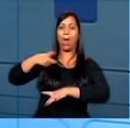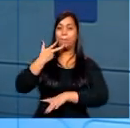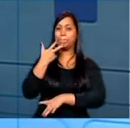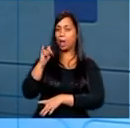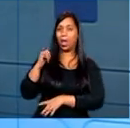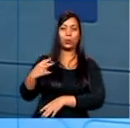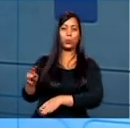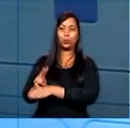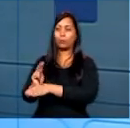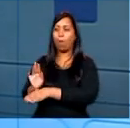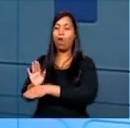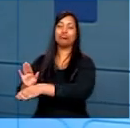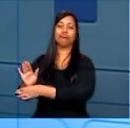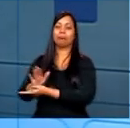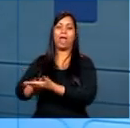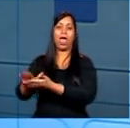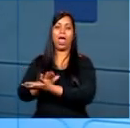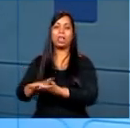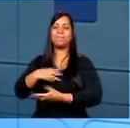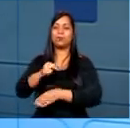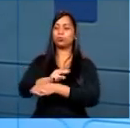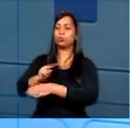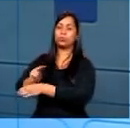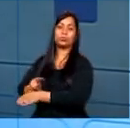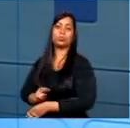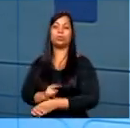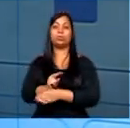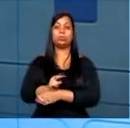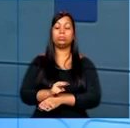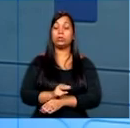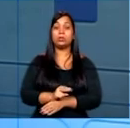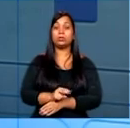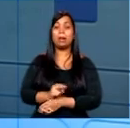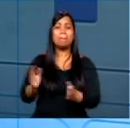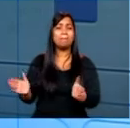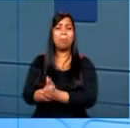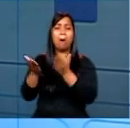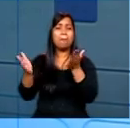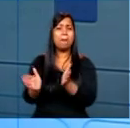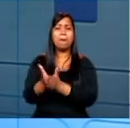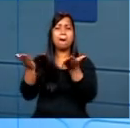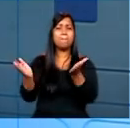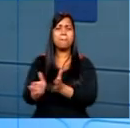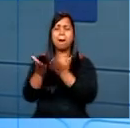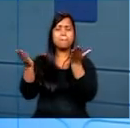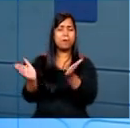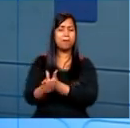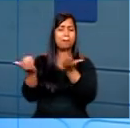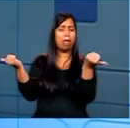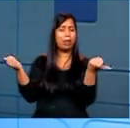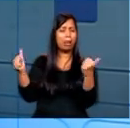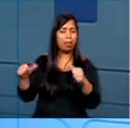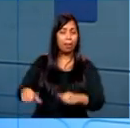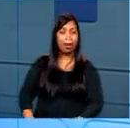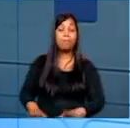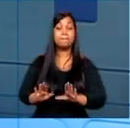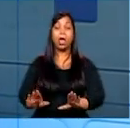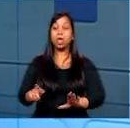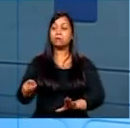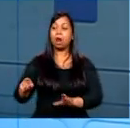que tenha ajudado e ela vivia num estado de extrema pobreza. E uma das possibilidades de